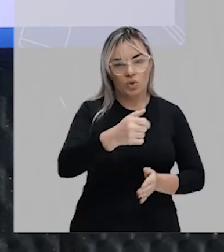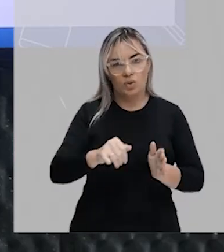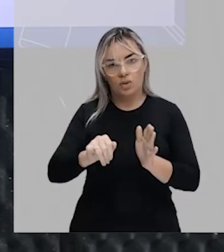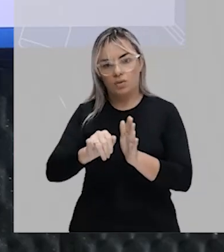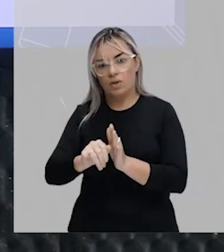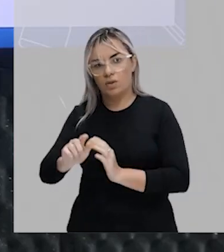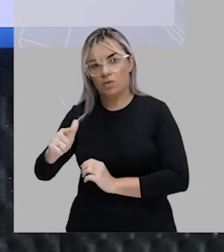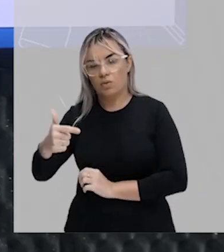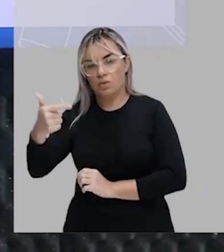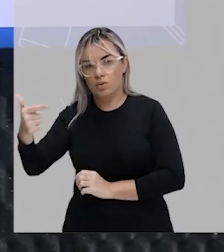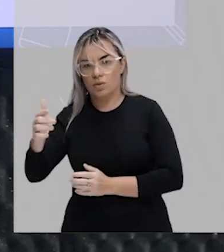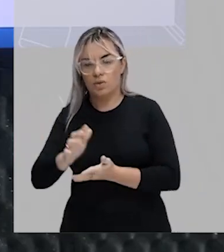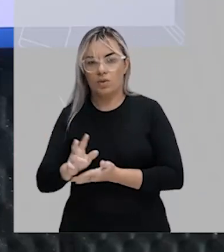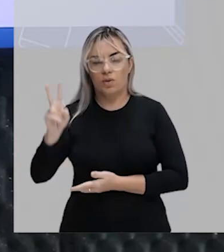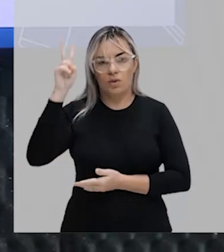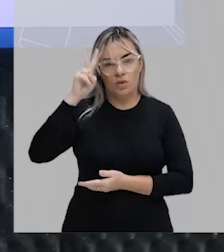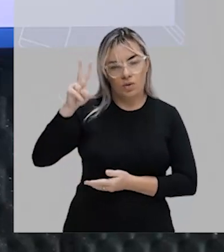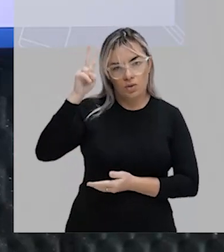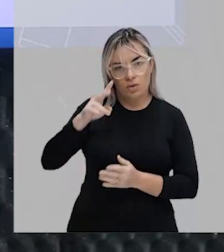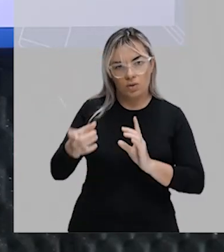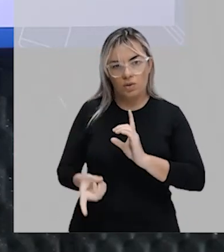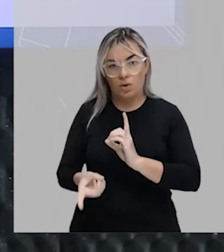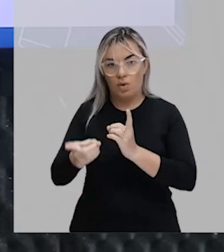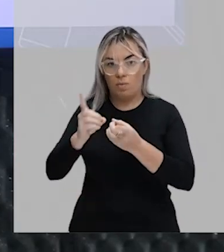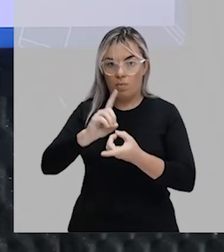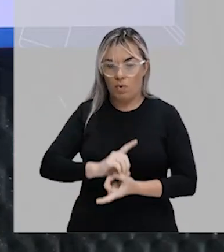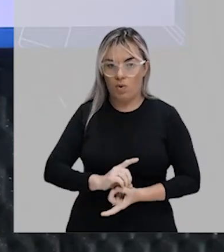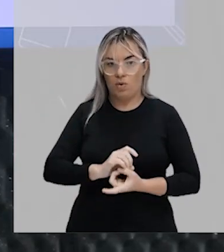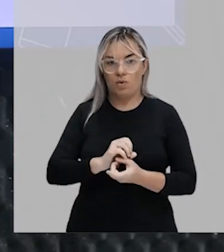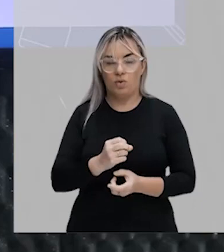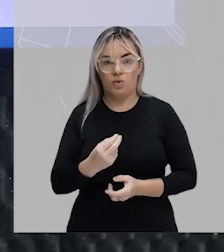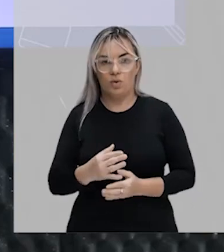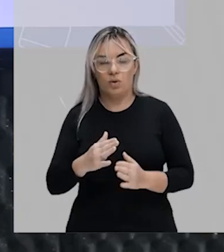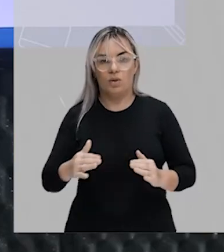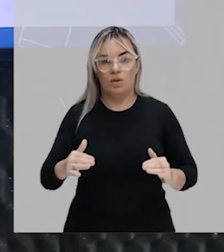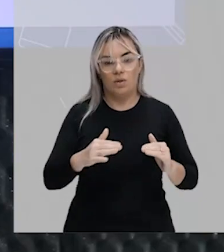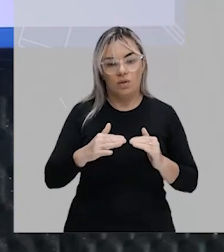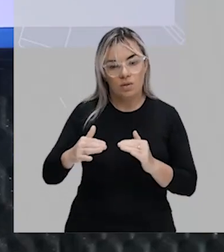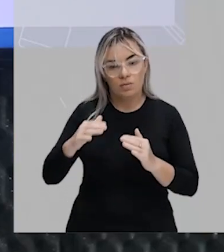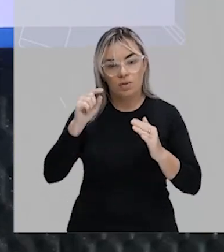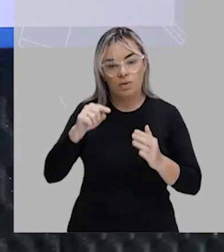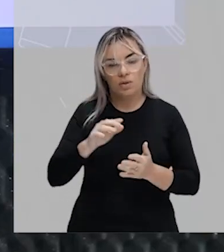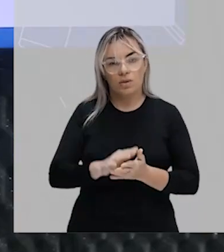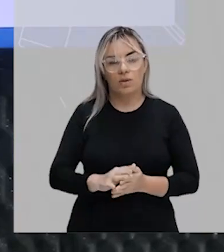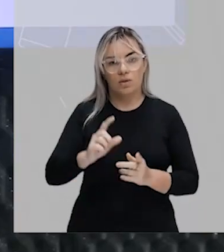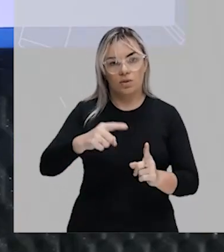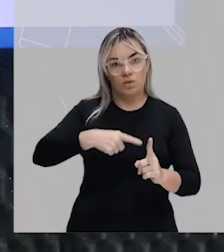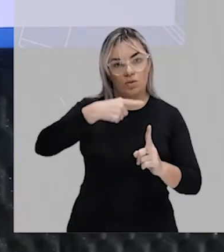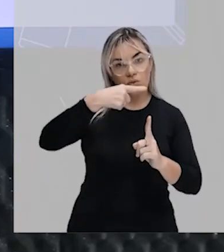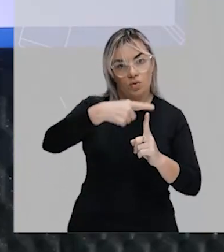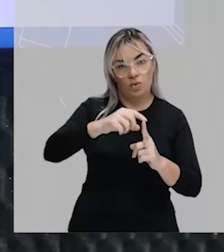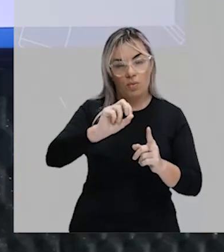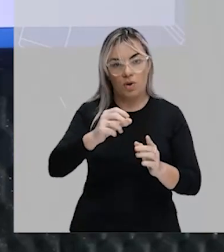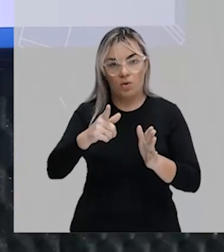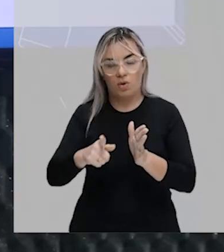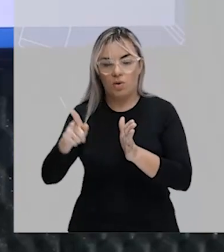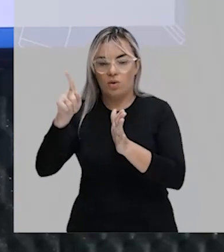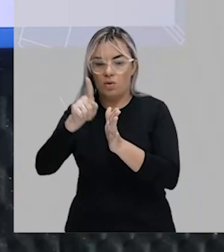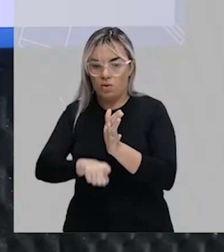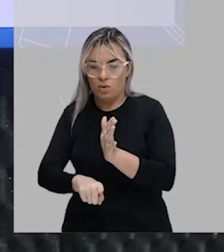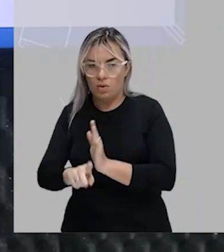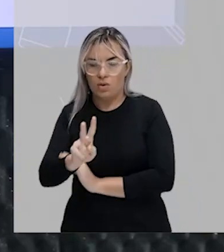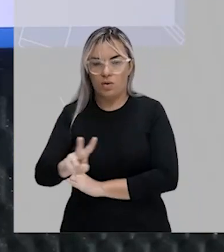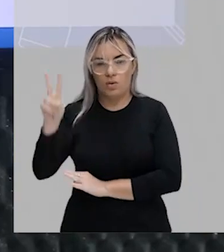disse para você, por conta de serem opostos ou simétricos, quando você soma ou subtrai, né, lembra da